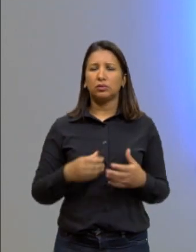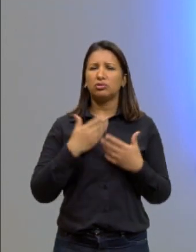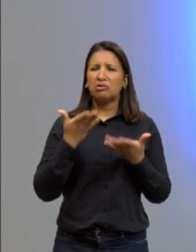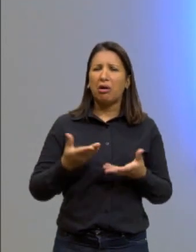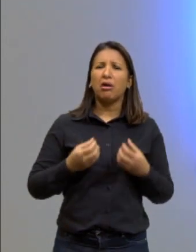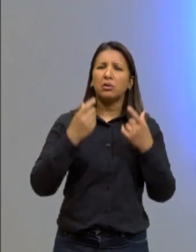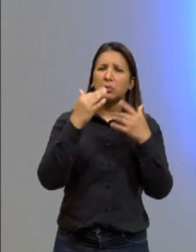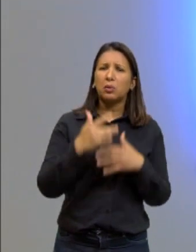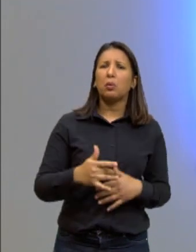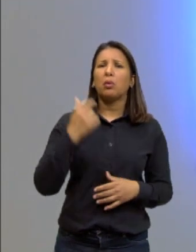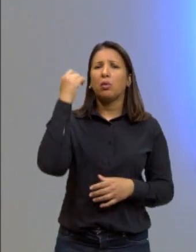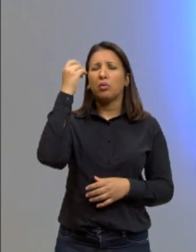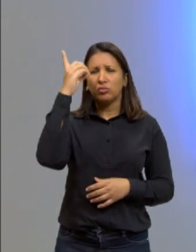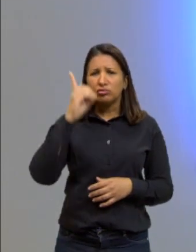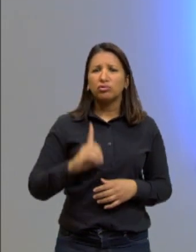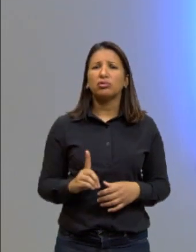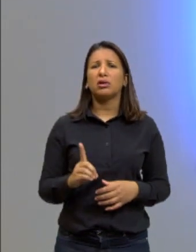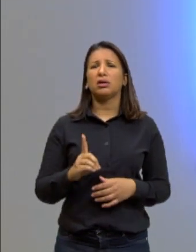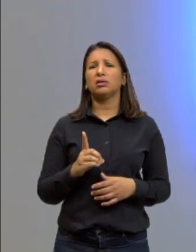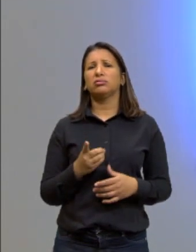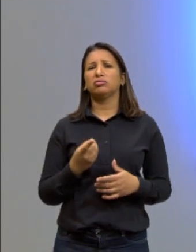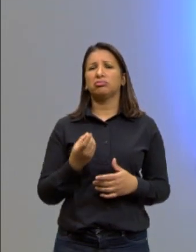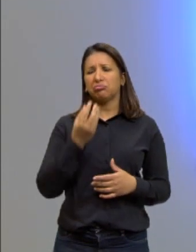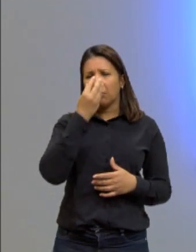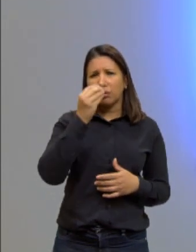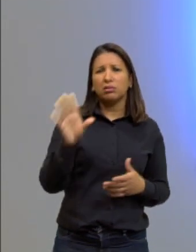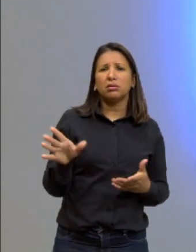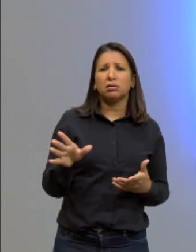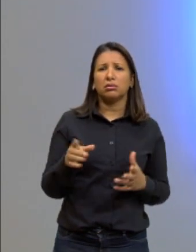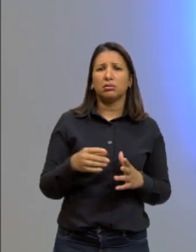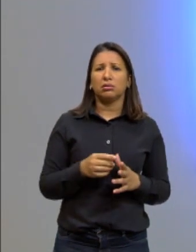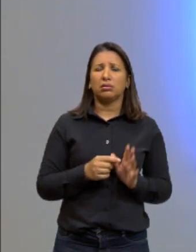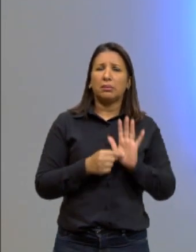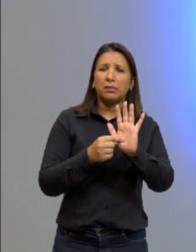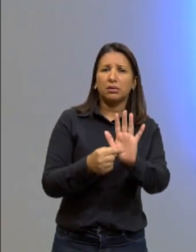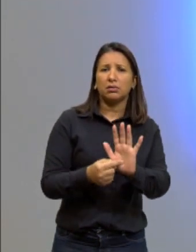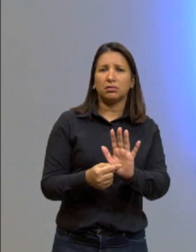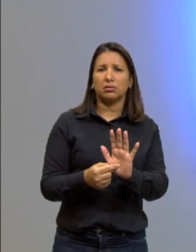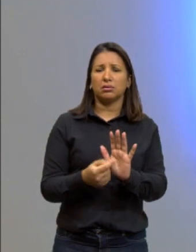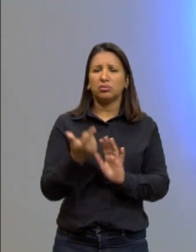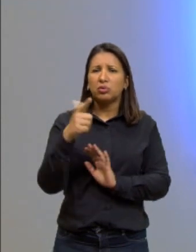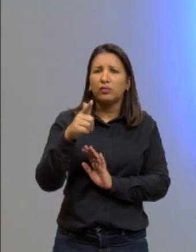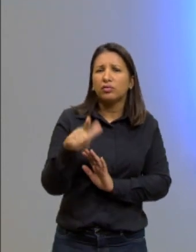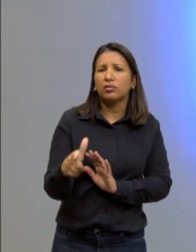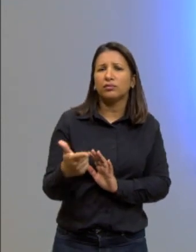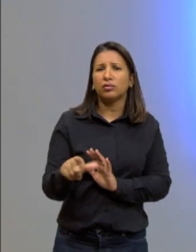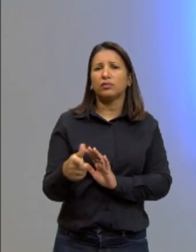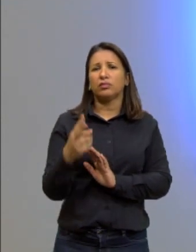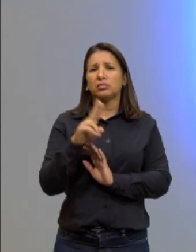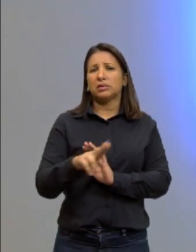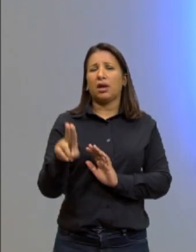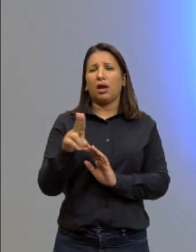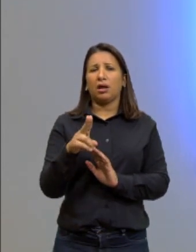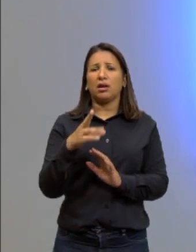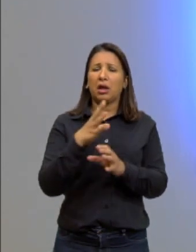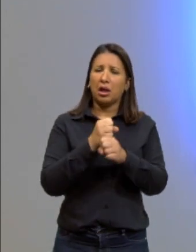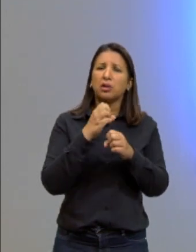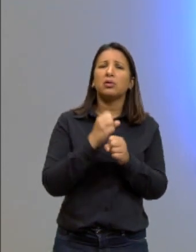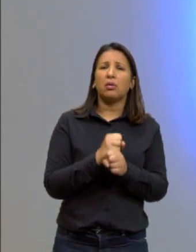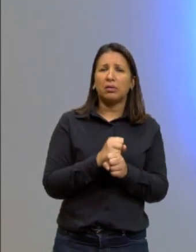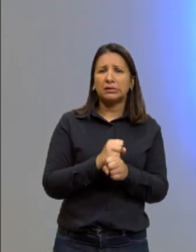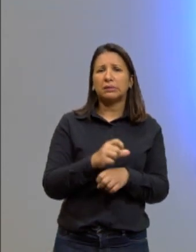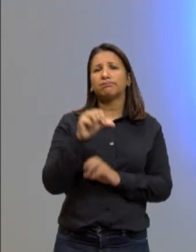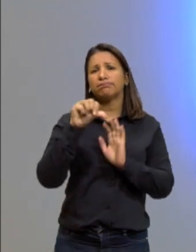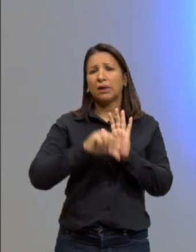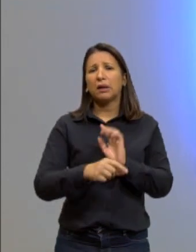é ferido, porque ela já disse que no tópico dela. Isso aqui redunda. Então, ela vai ter a nota prejudicada na competência 3,